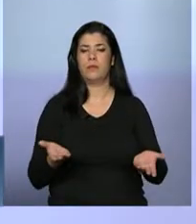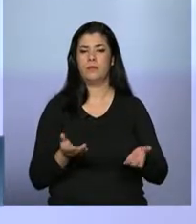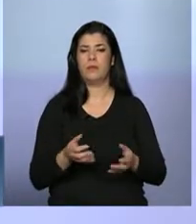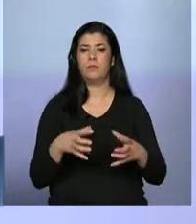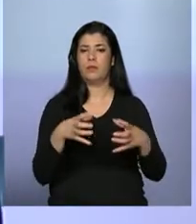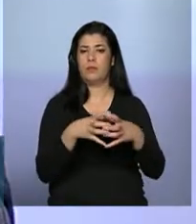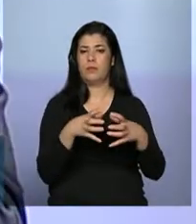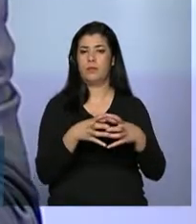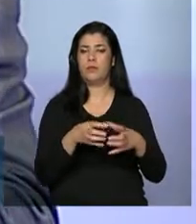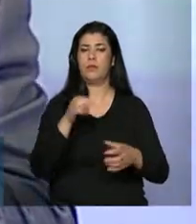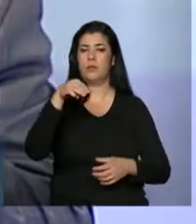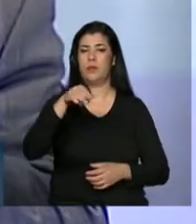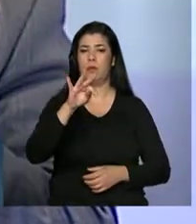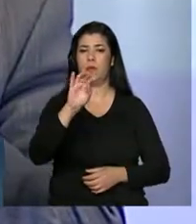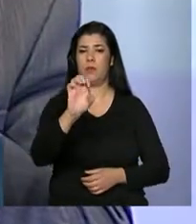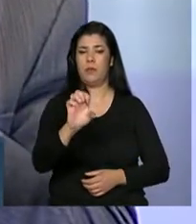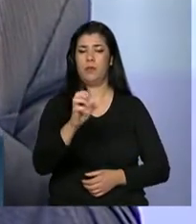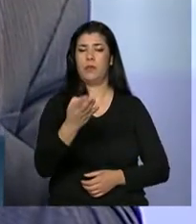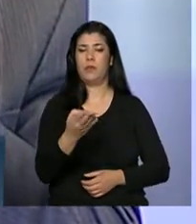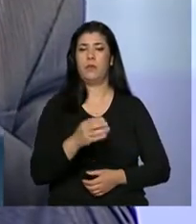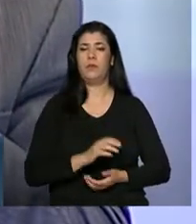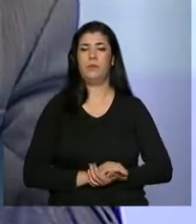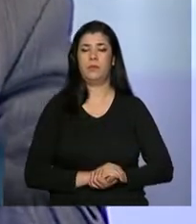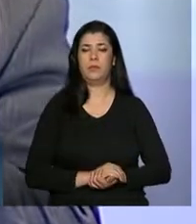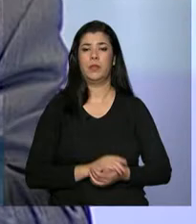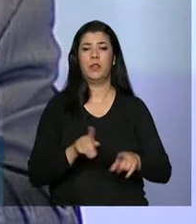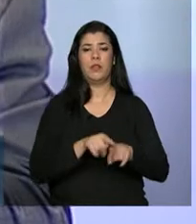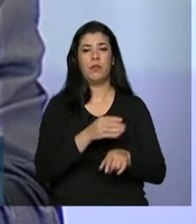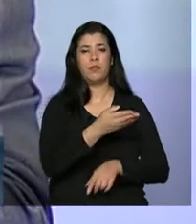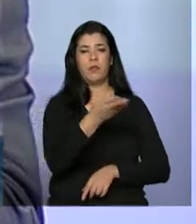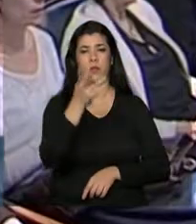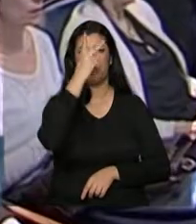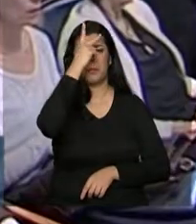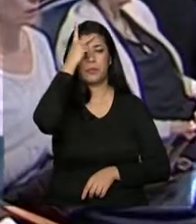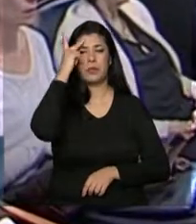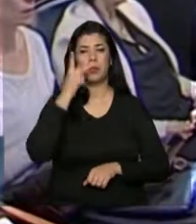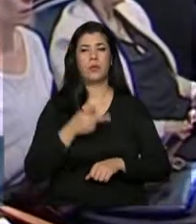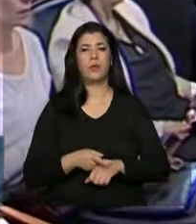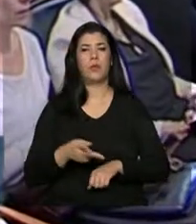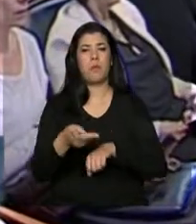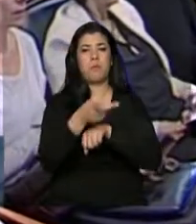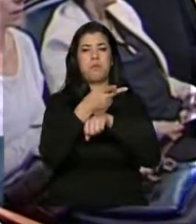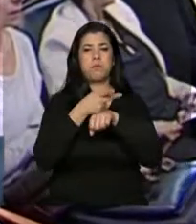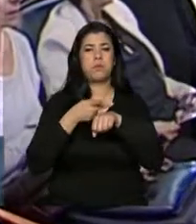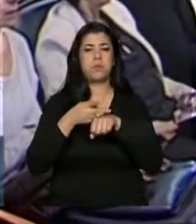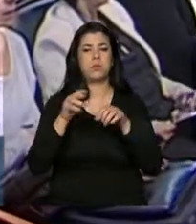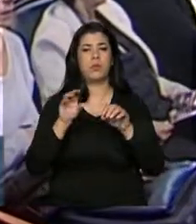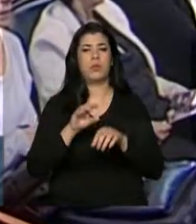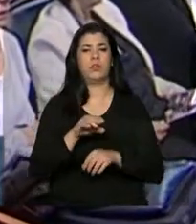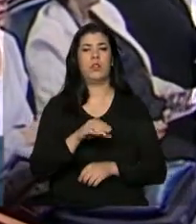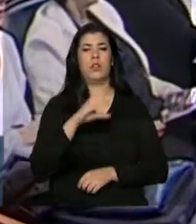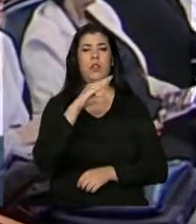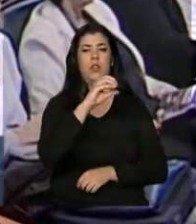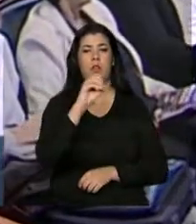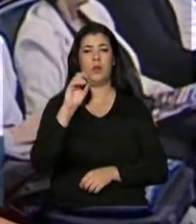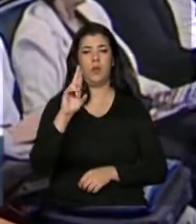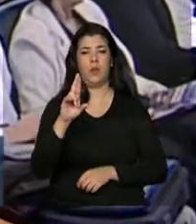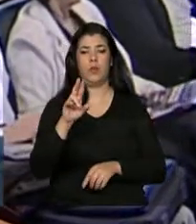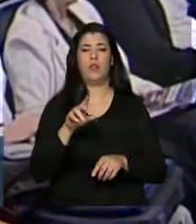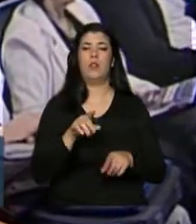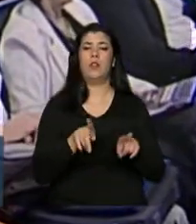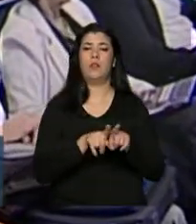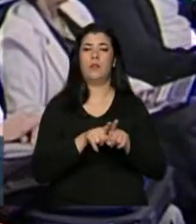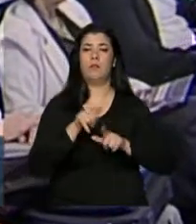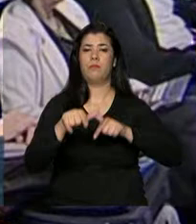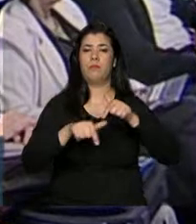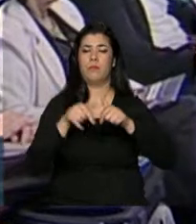Ministério do Trabalho aqui presentes, procuradores que compõem a Coordenadoria Nacional de Erradicação do Trabalho Escravo